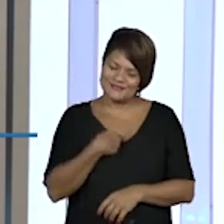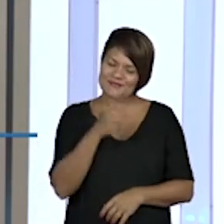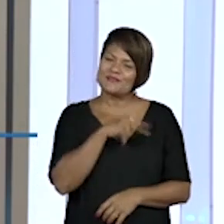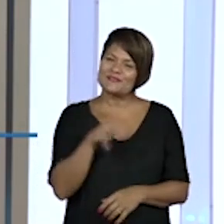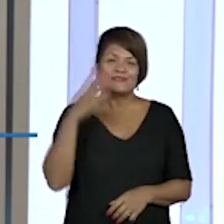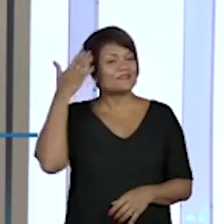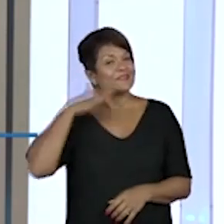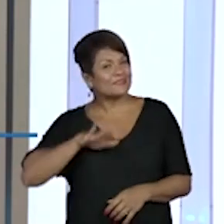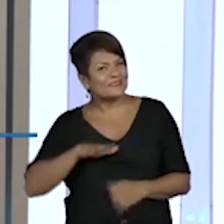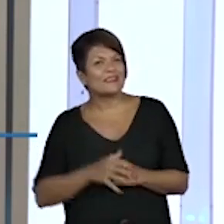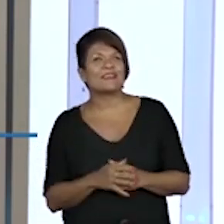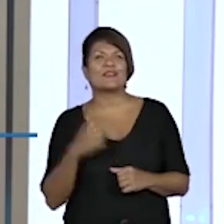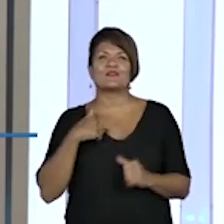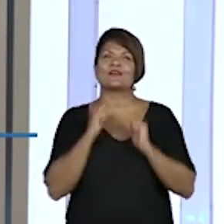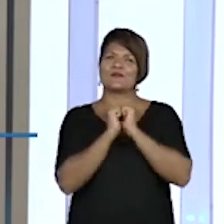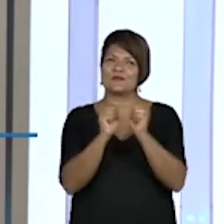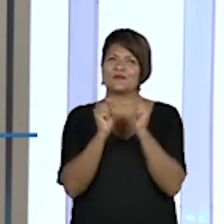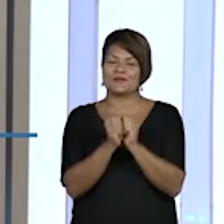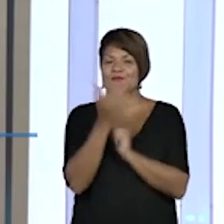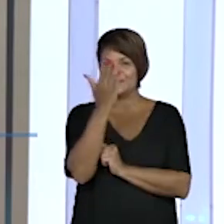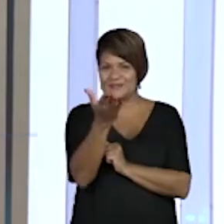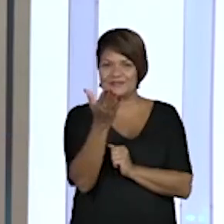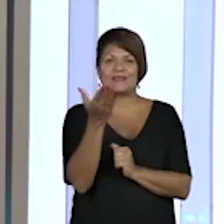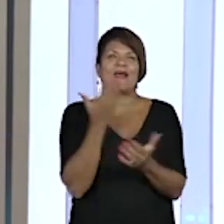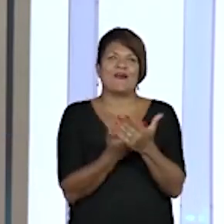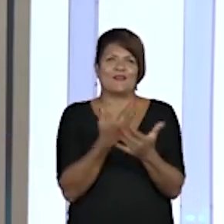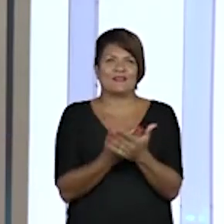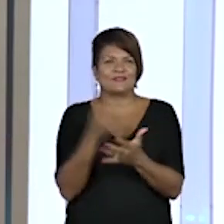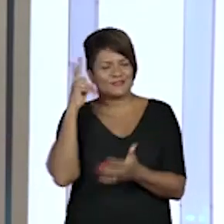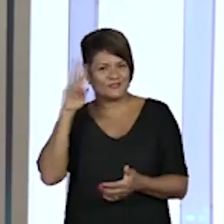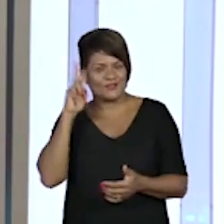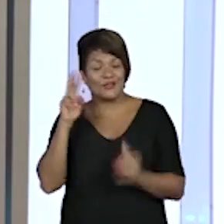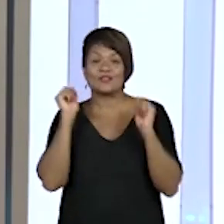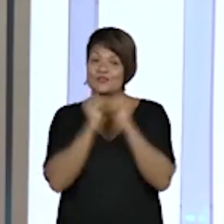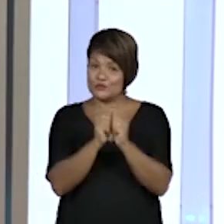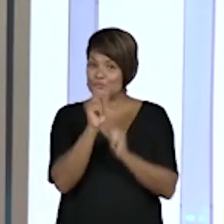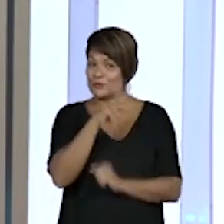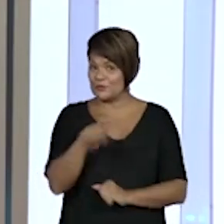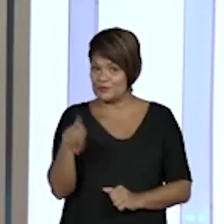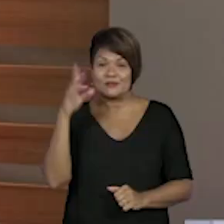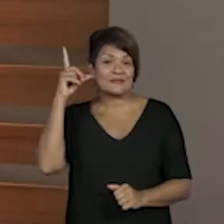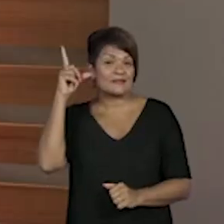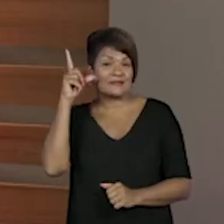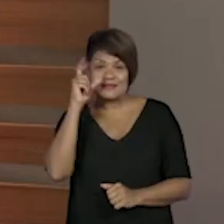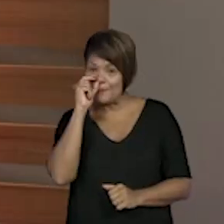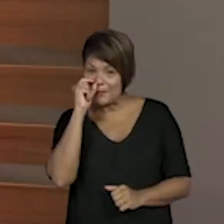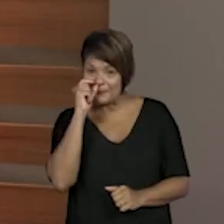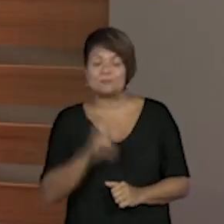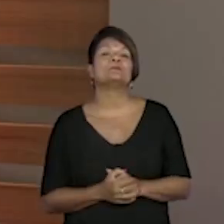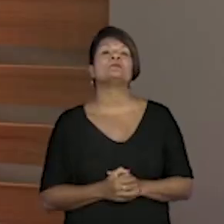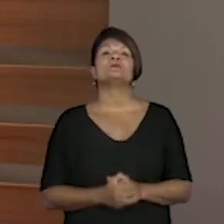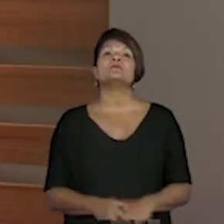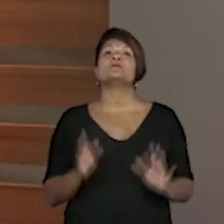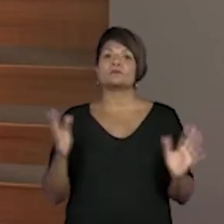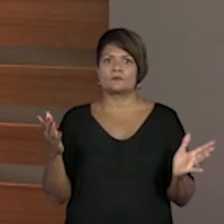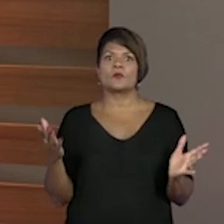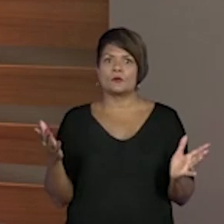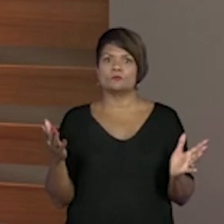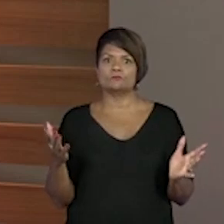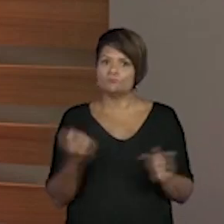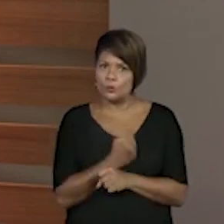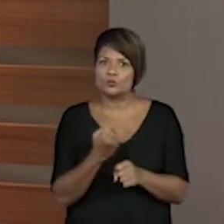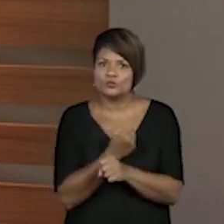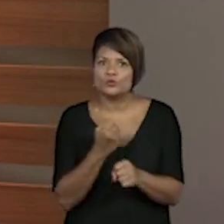Franciele e vim acompanhar vocês nessa aula de história junto com o professor Seba. Então, vamos montar essa história,